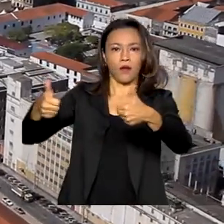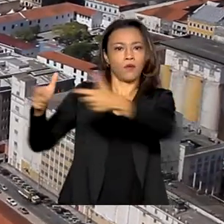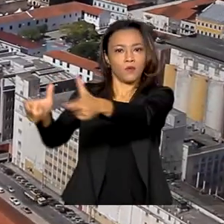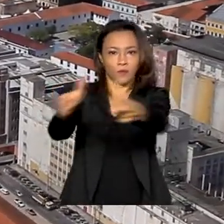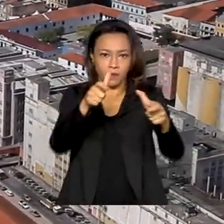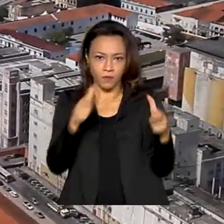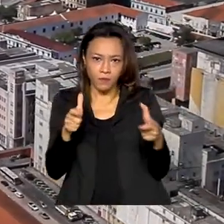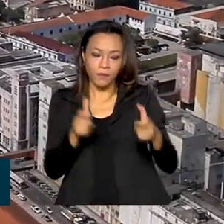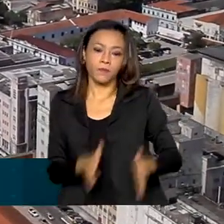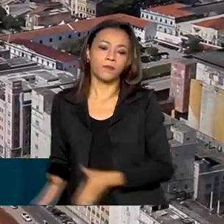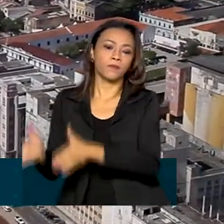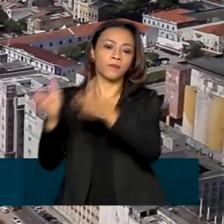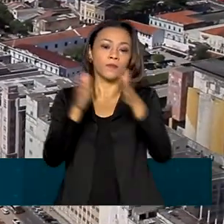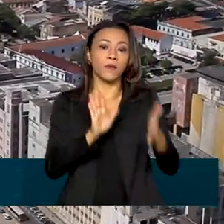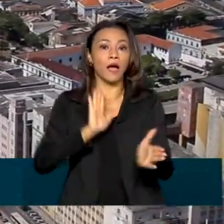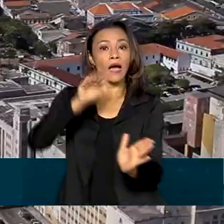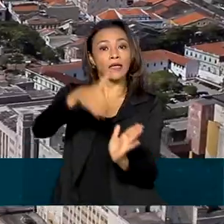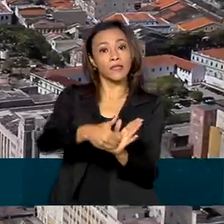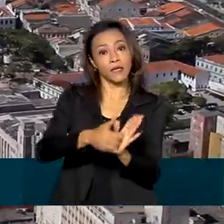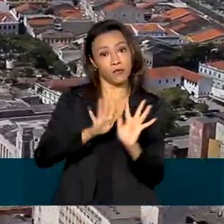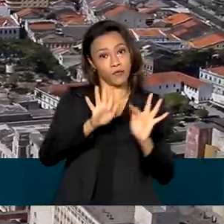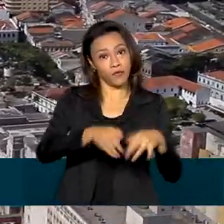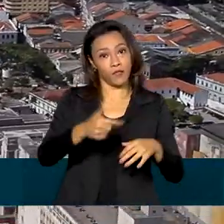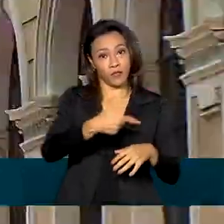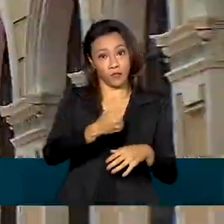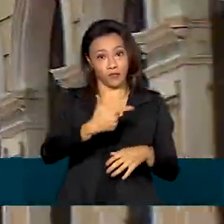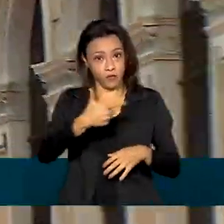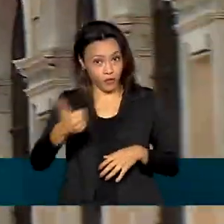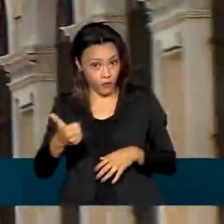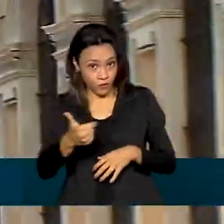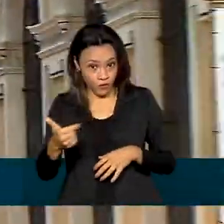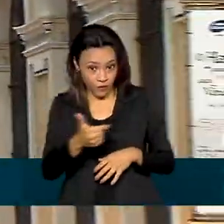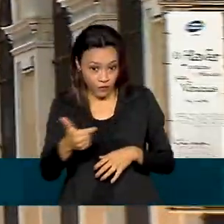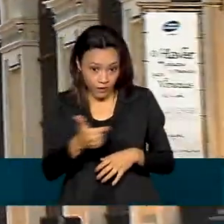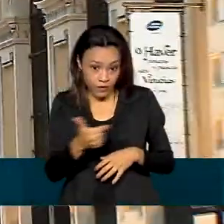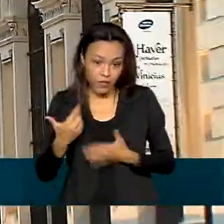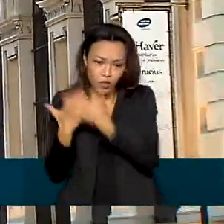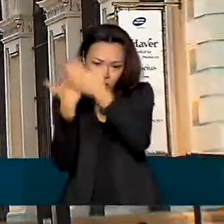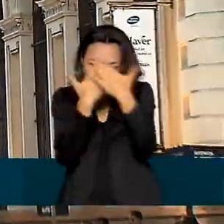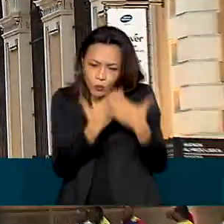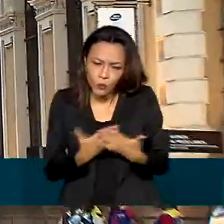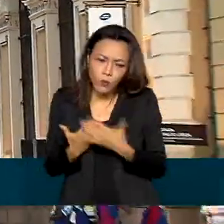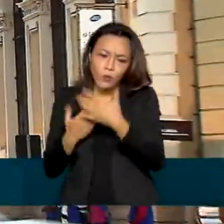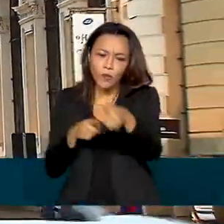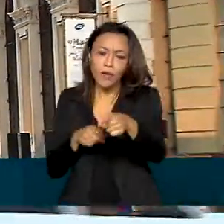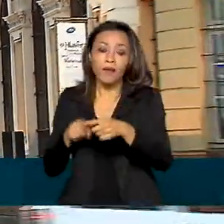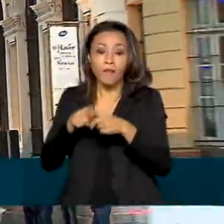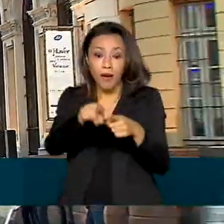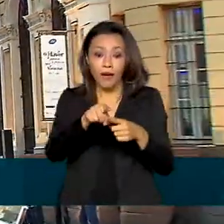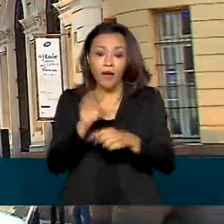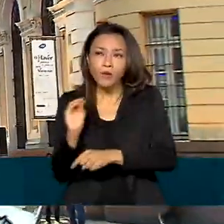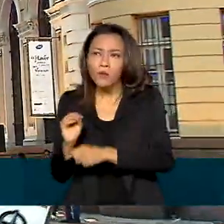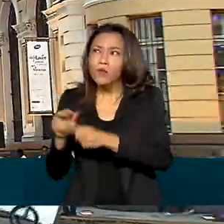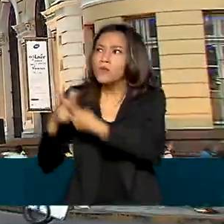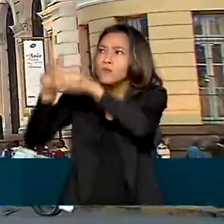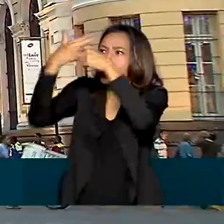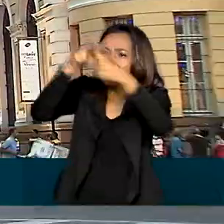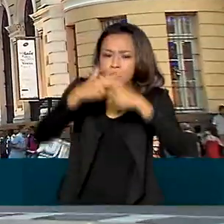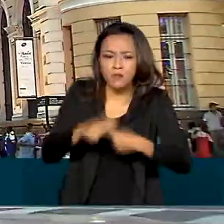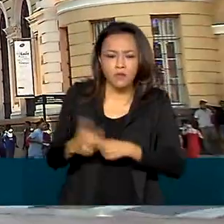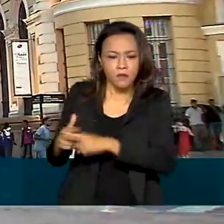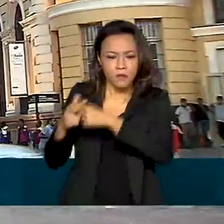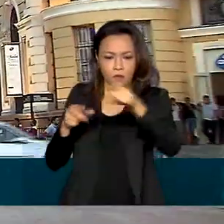Até o final de 2022, estudos serão feitos para a recuperação do Centro Histórico do Recife. A ideia é propor